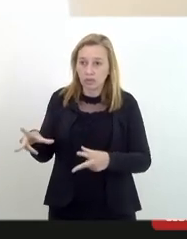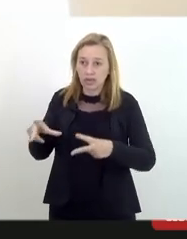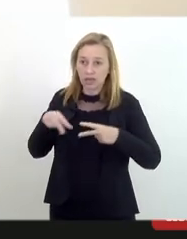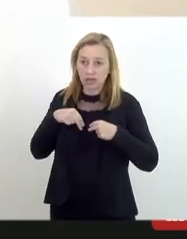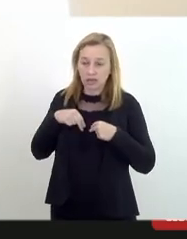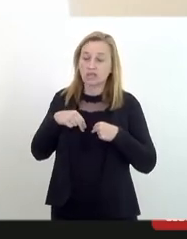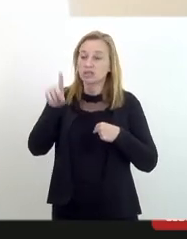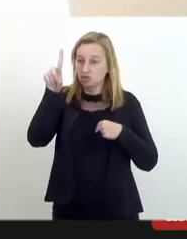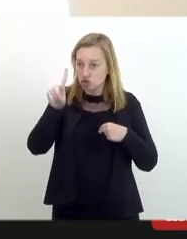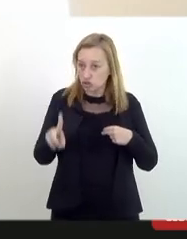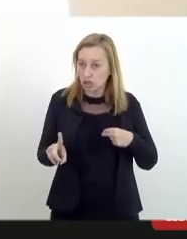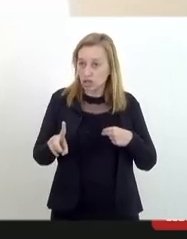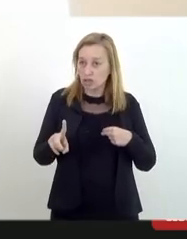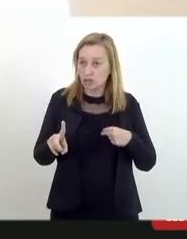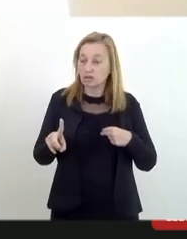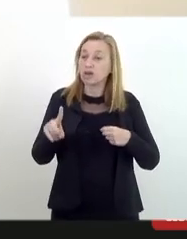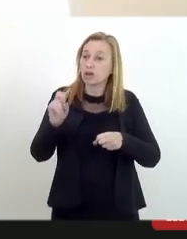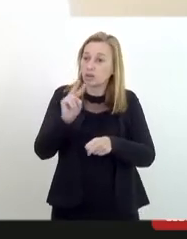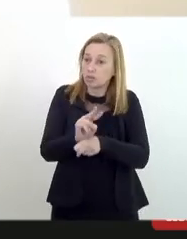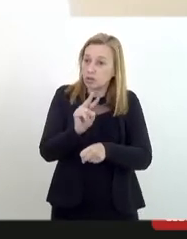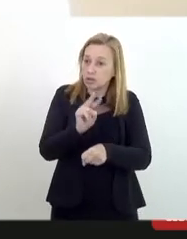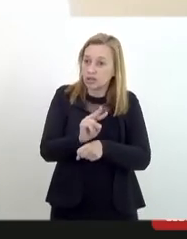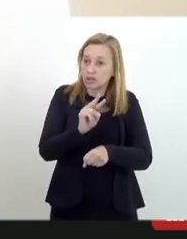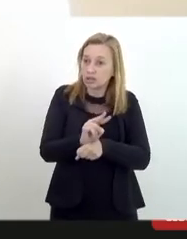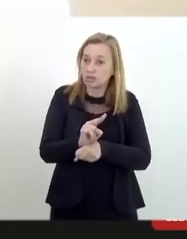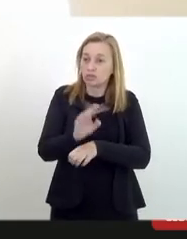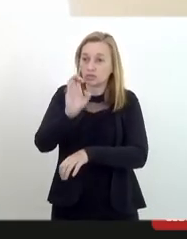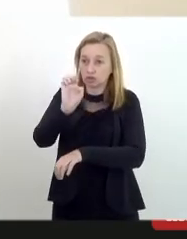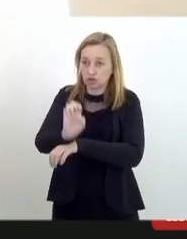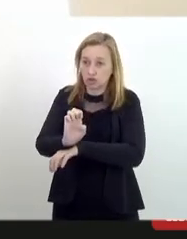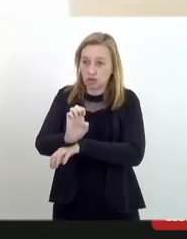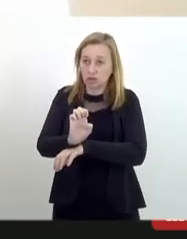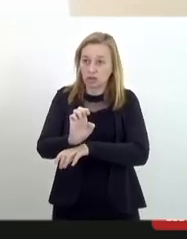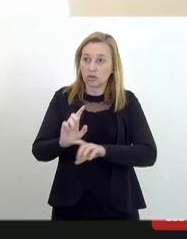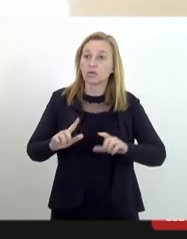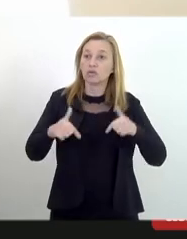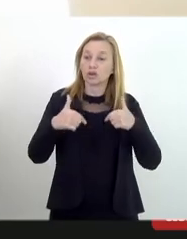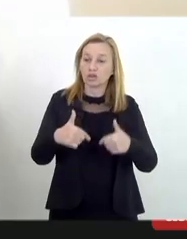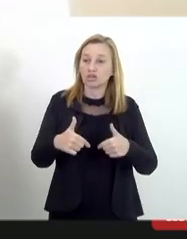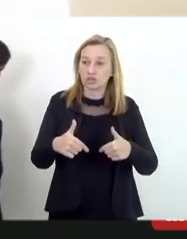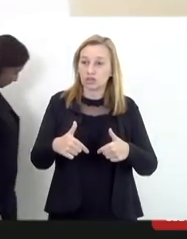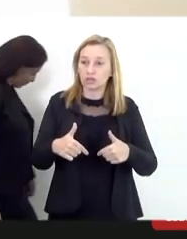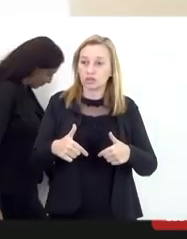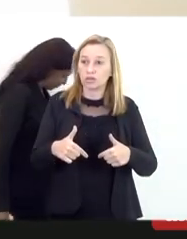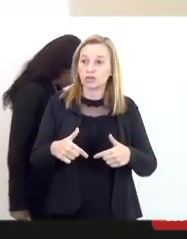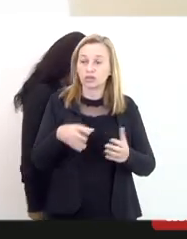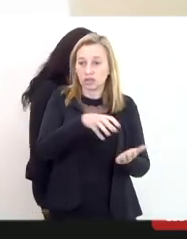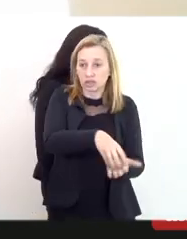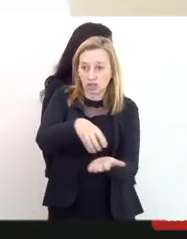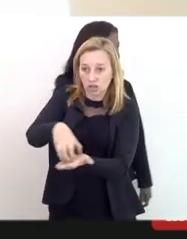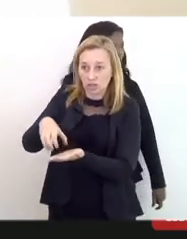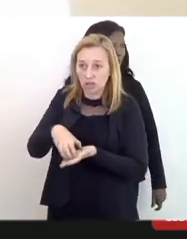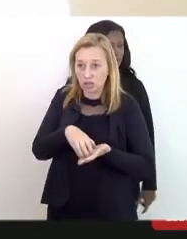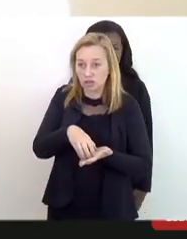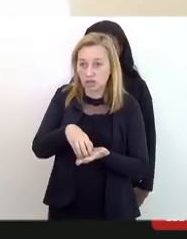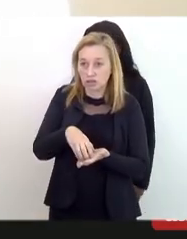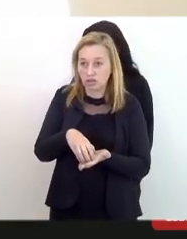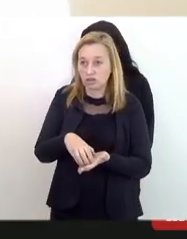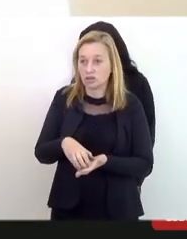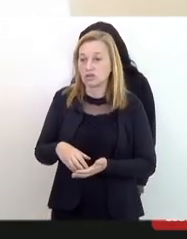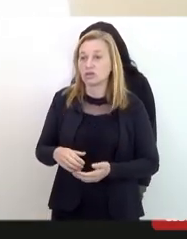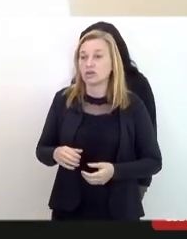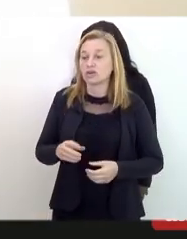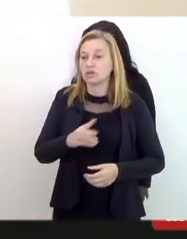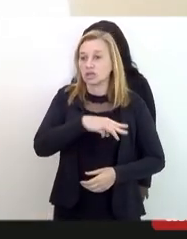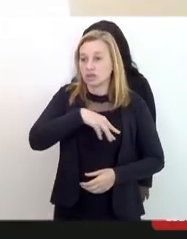direito a proteção do Estado a atuação das redes a atuação da Defensão Pública do Ministério